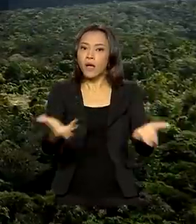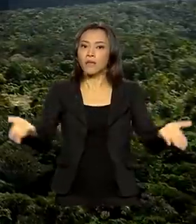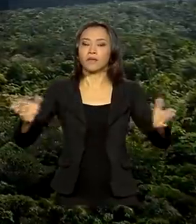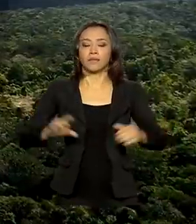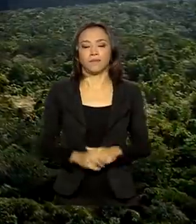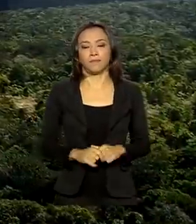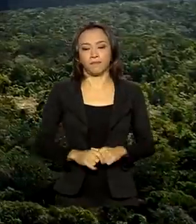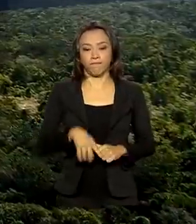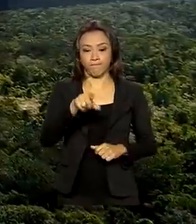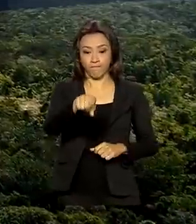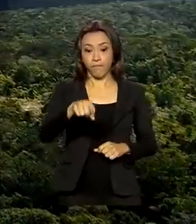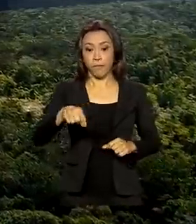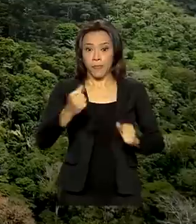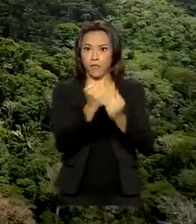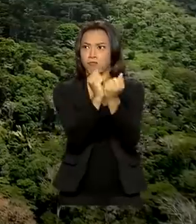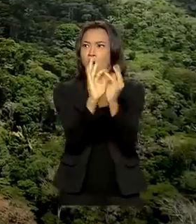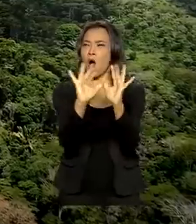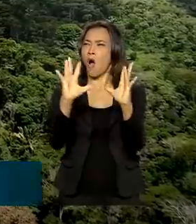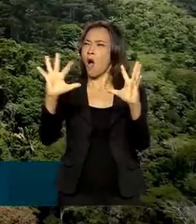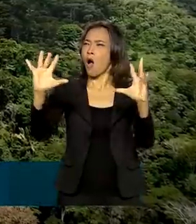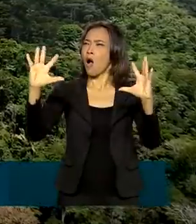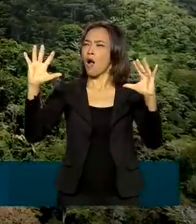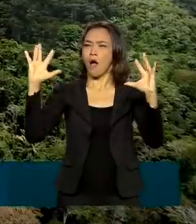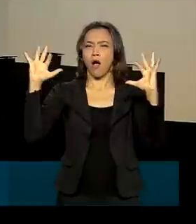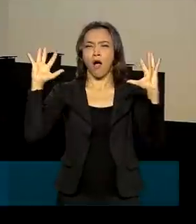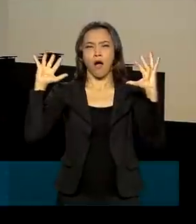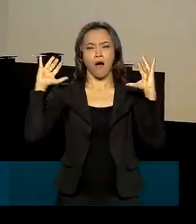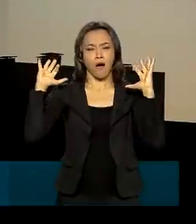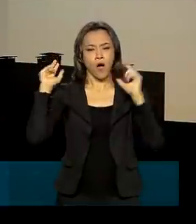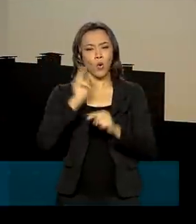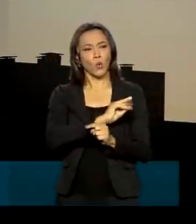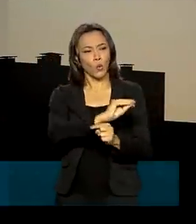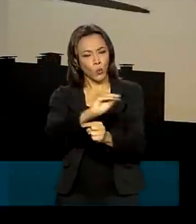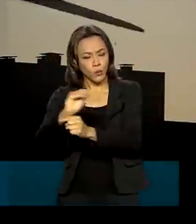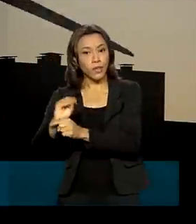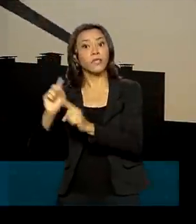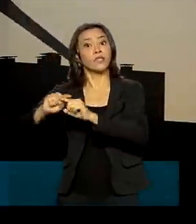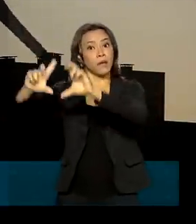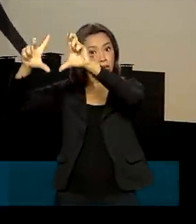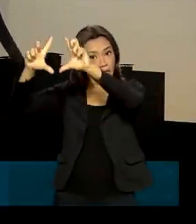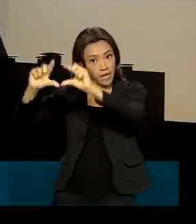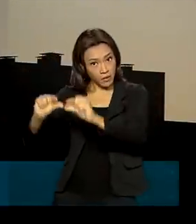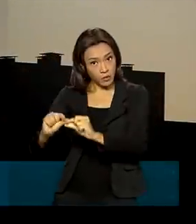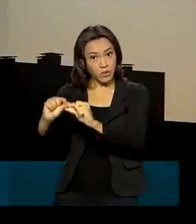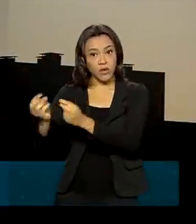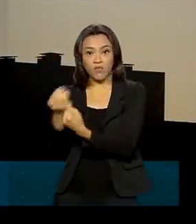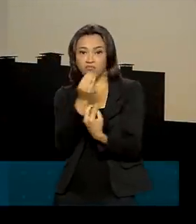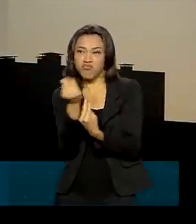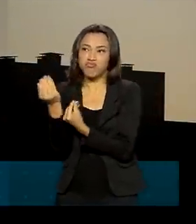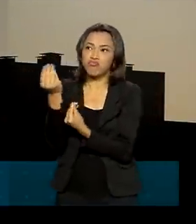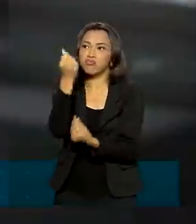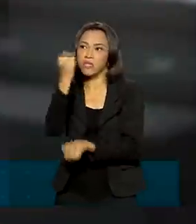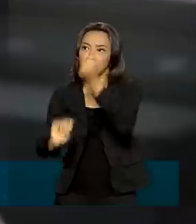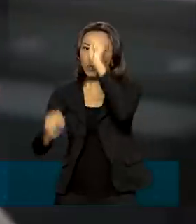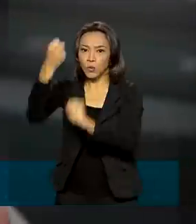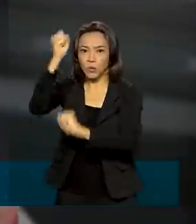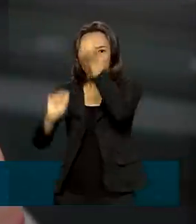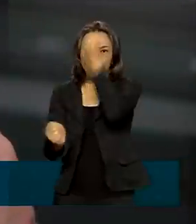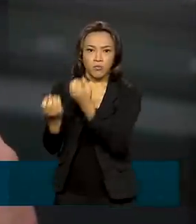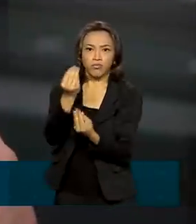O crescimento verde com a preservação da natureza e a redução dos gases que provocam o efeito estufa, por exemplo,